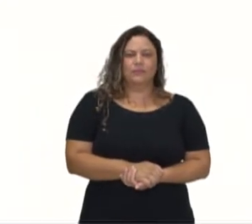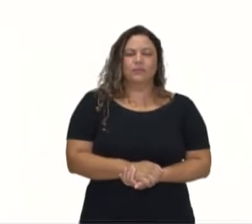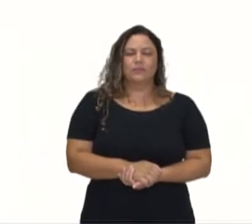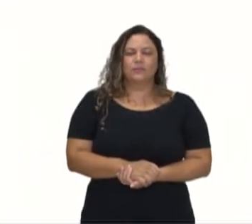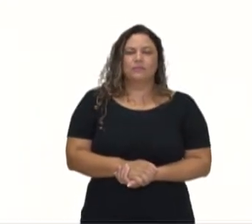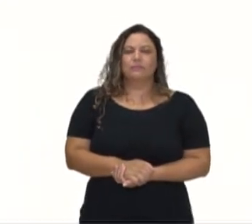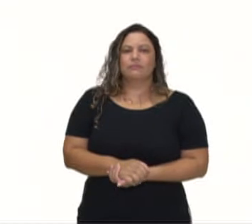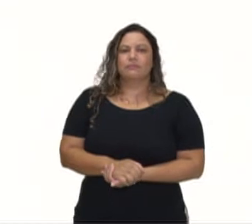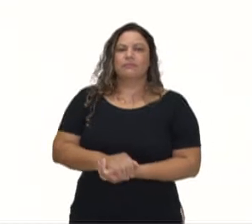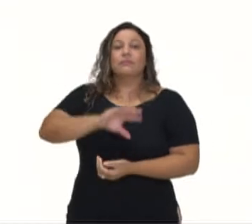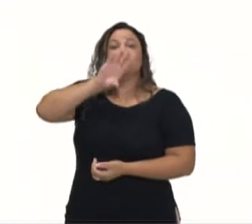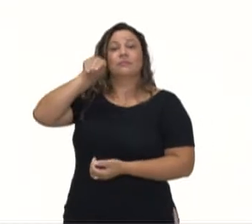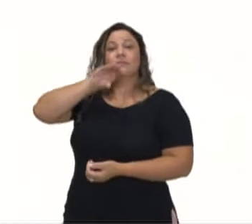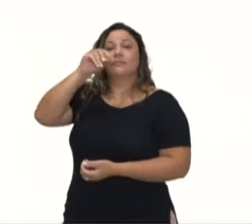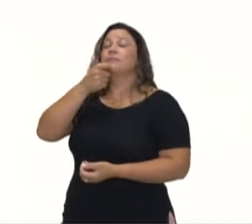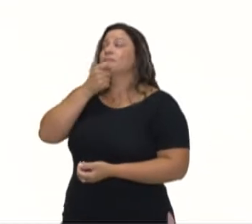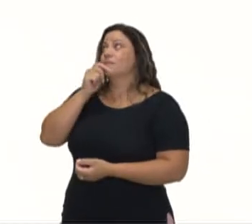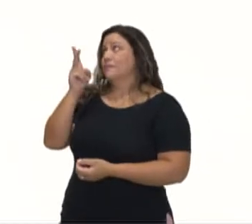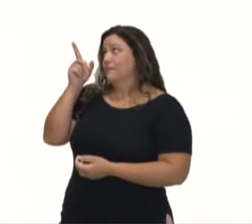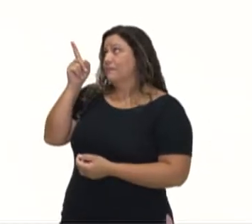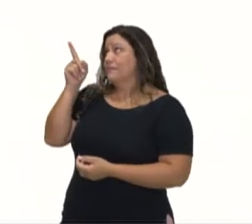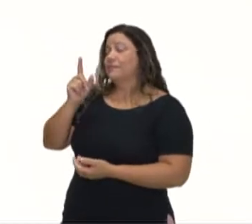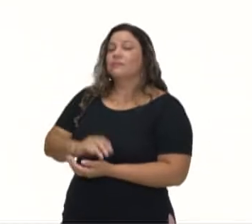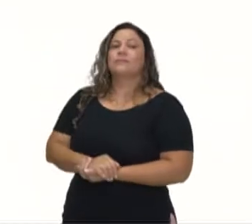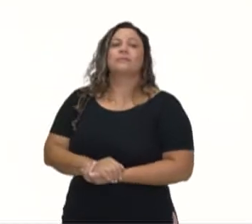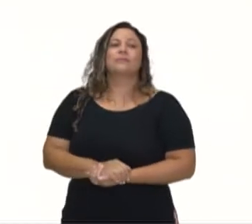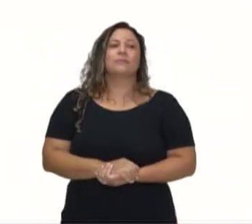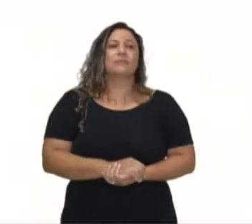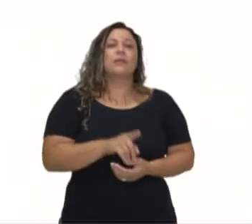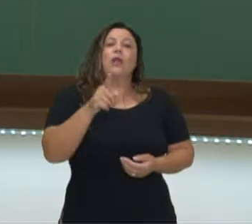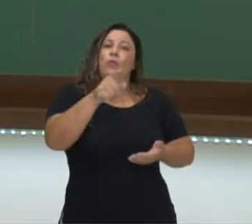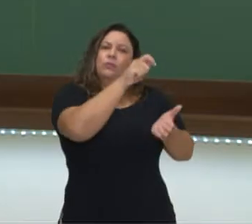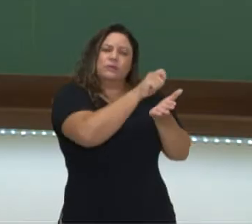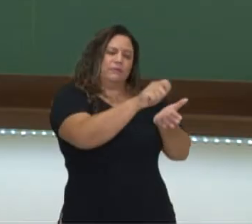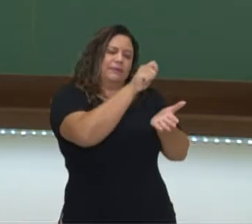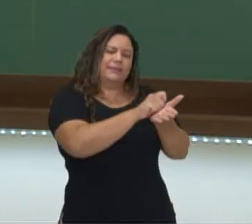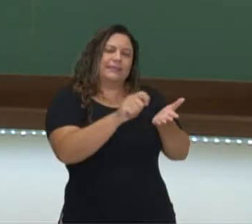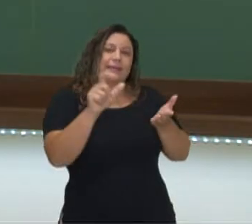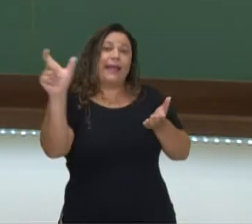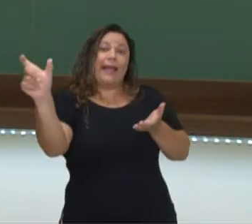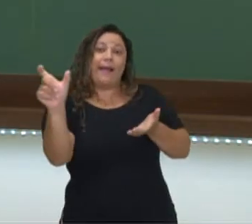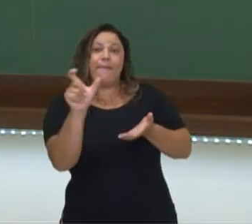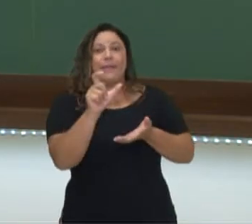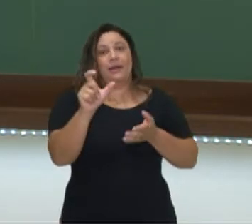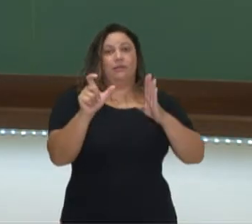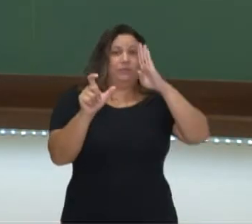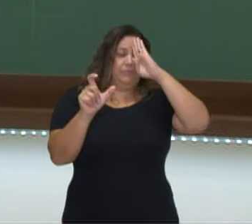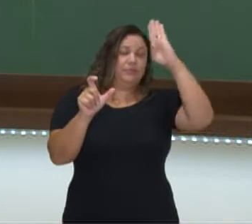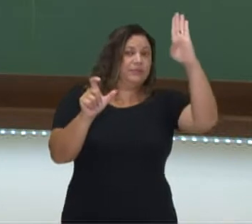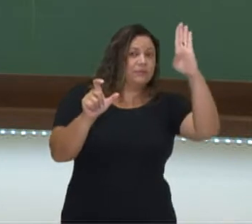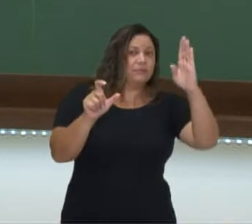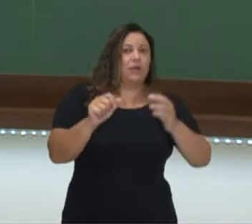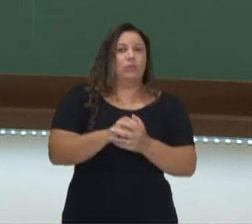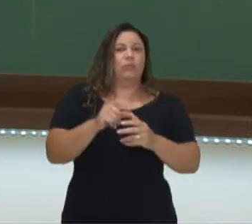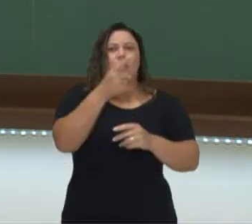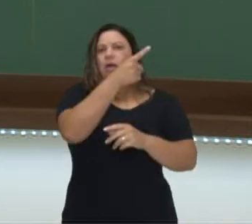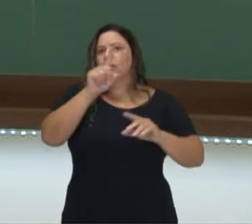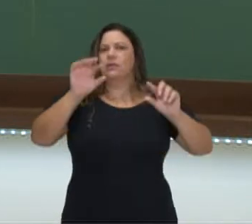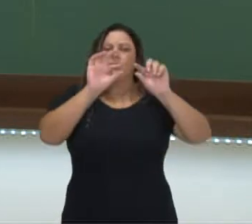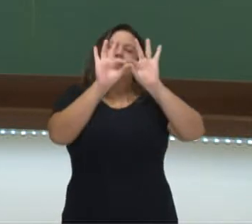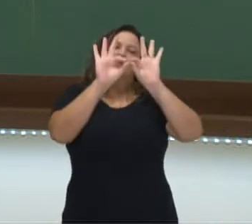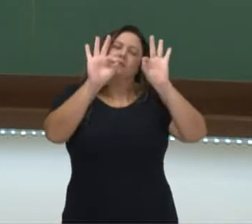instead of complete sentence. Você vai escrever palavras-chave e não as frases